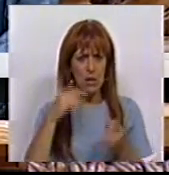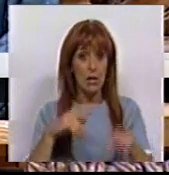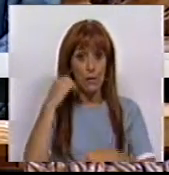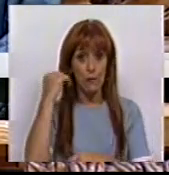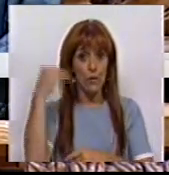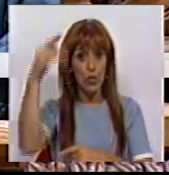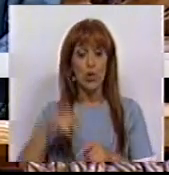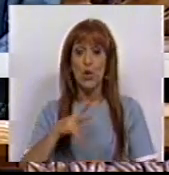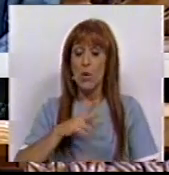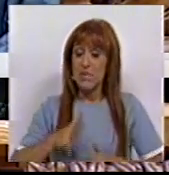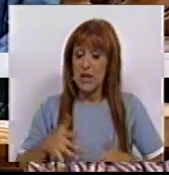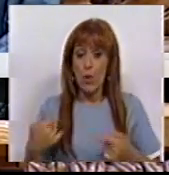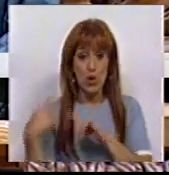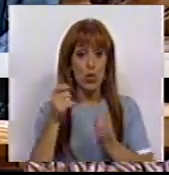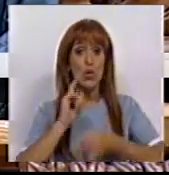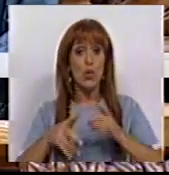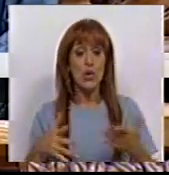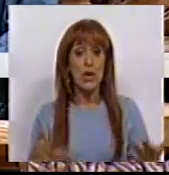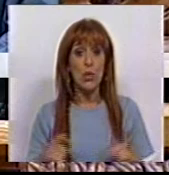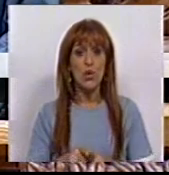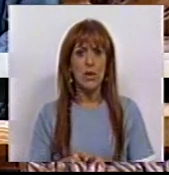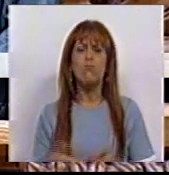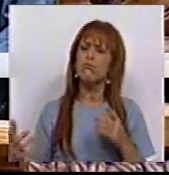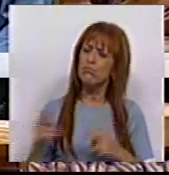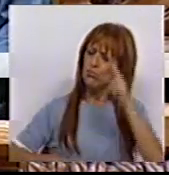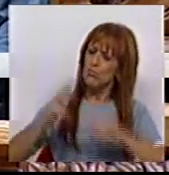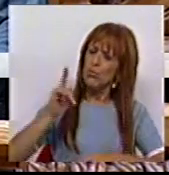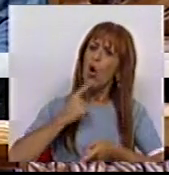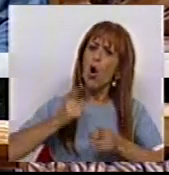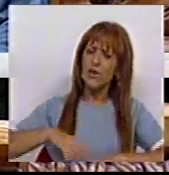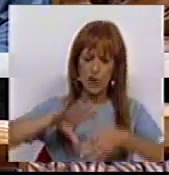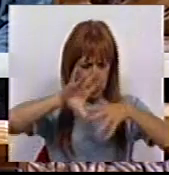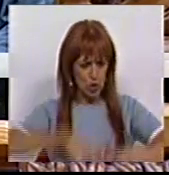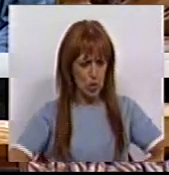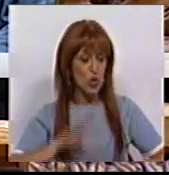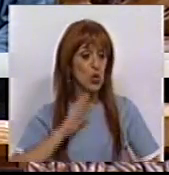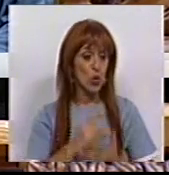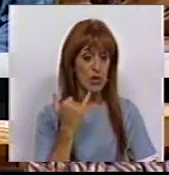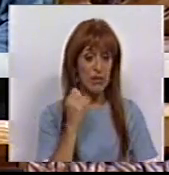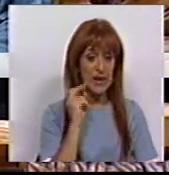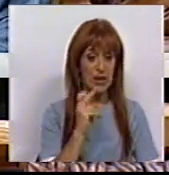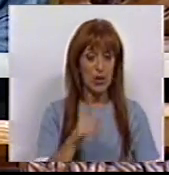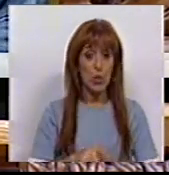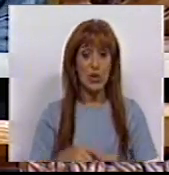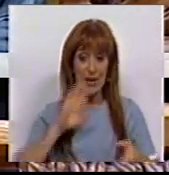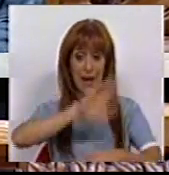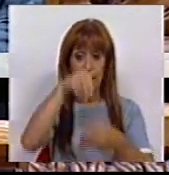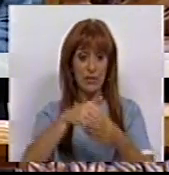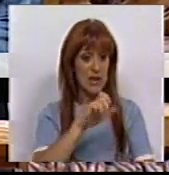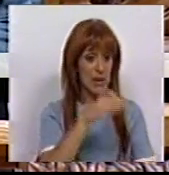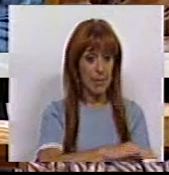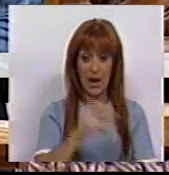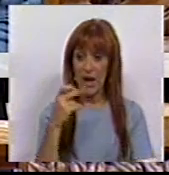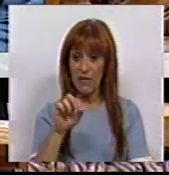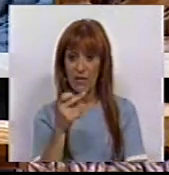O que Portugal deveria estar hoje a discutir era a reconstrução daquilo que foi destruído nos últimos 20 anos. Era a fusão da CP,